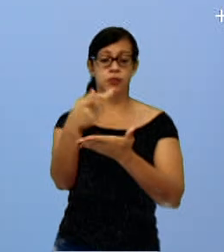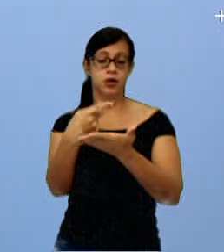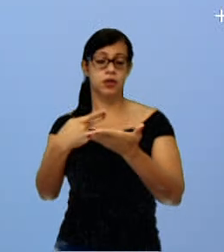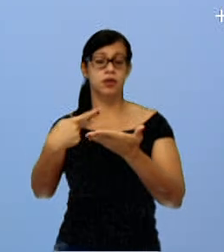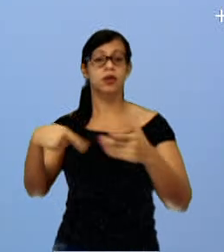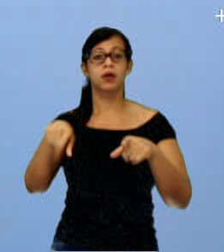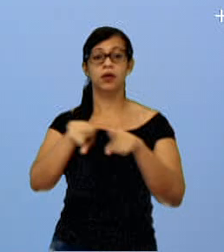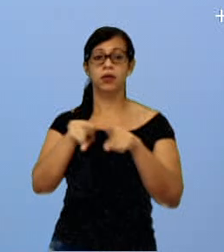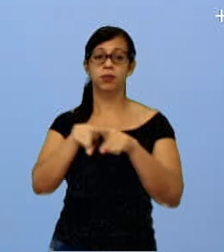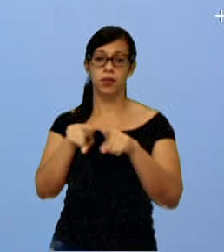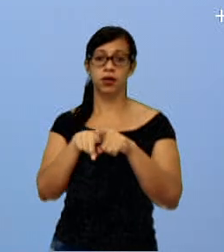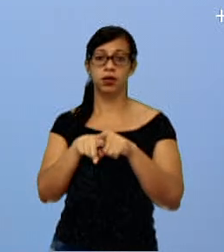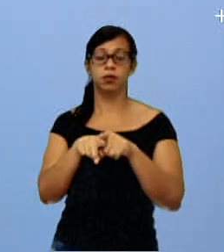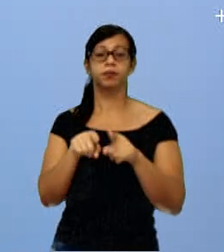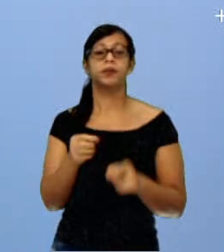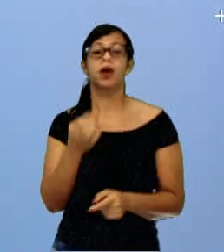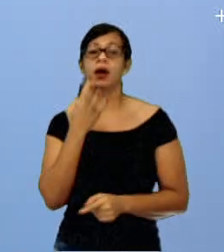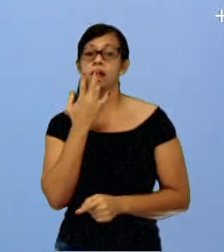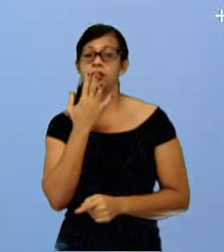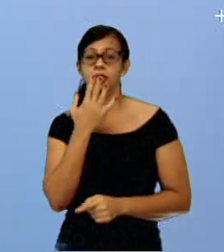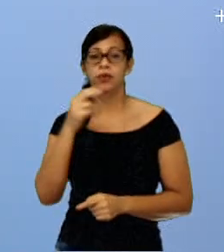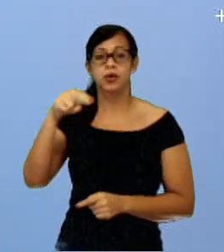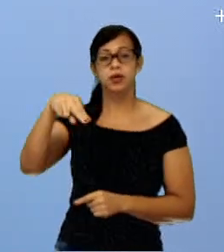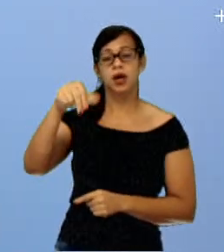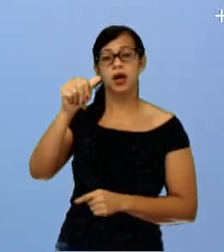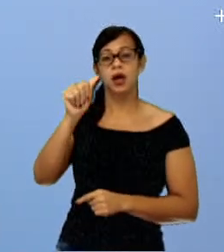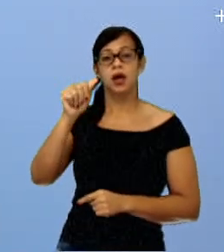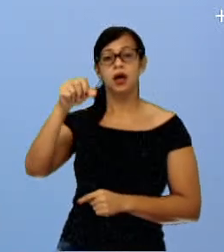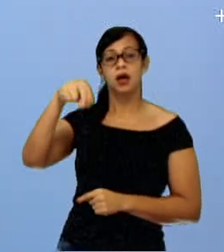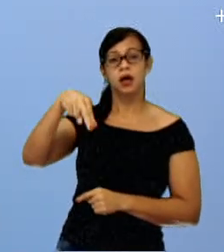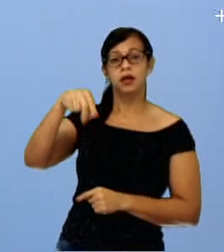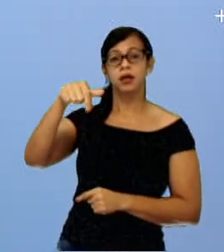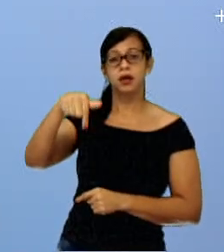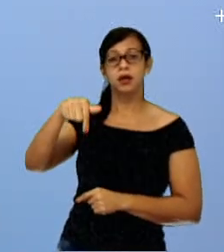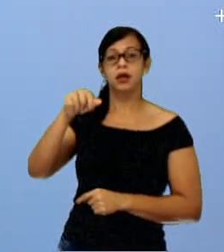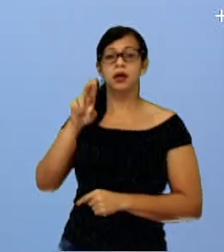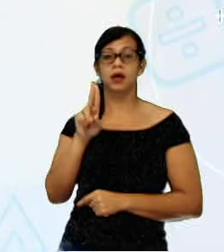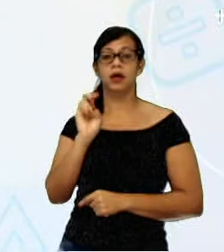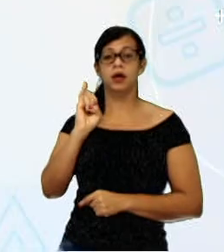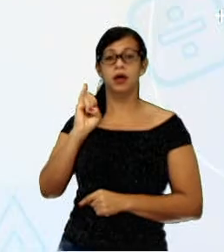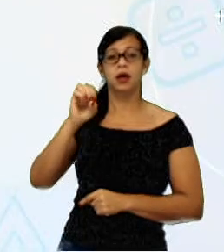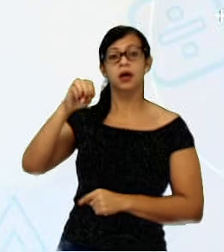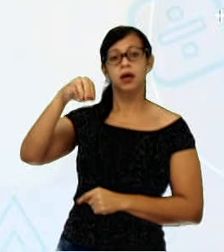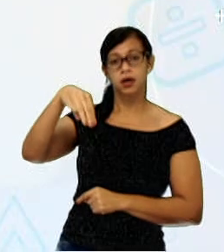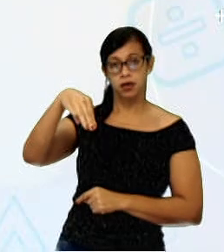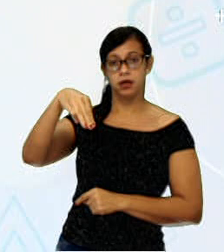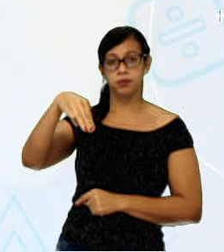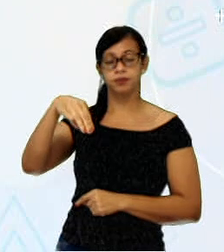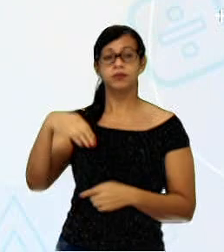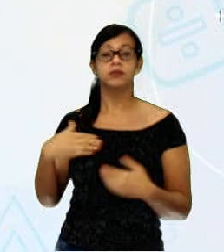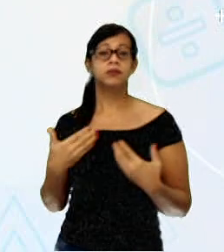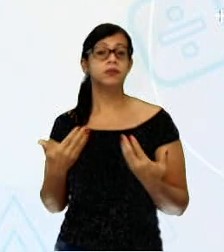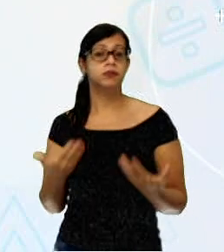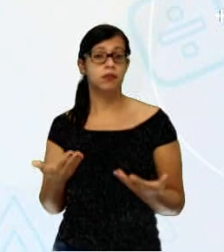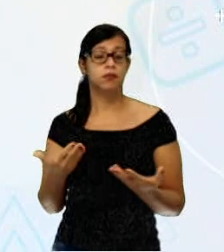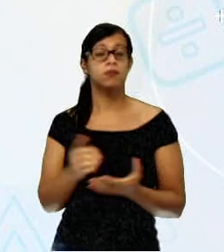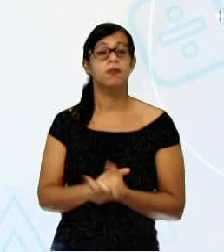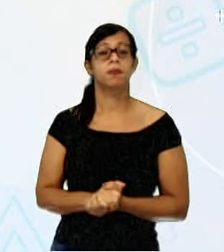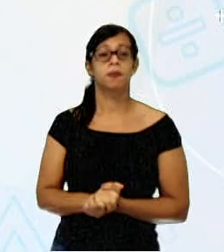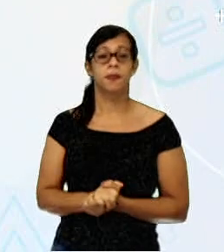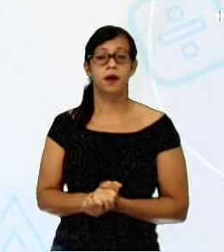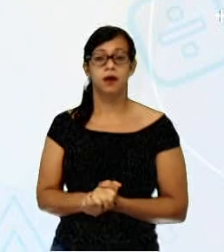observar aí, nessa imagem, uma pintura feita com a tinta nanquim. Então, ela geralmente é monocromática,